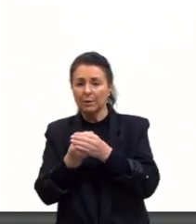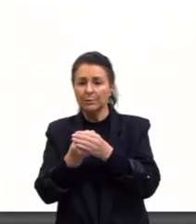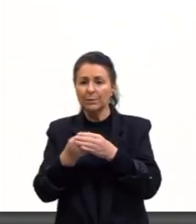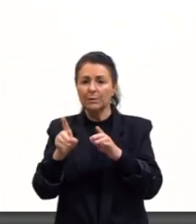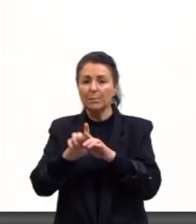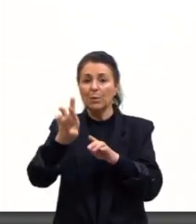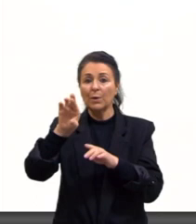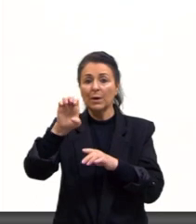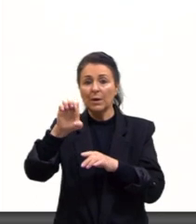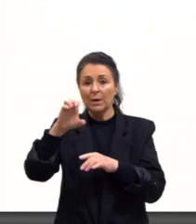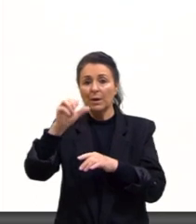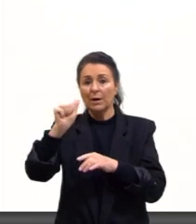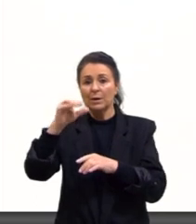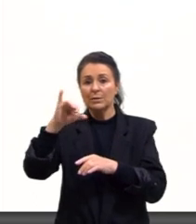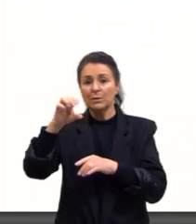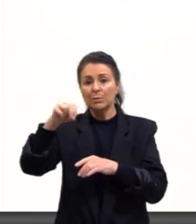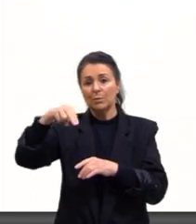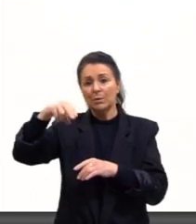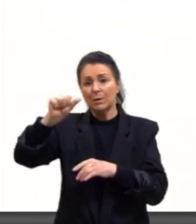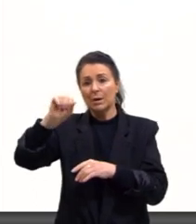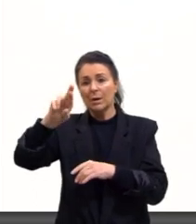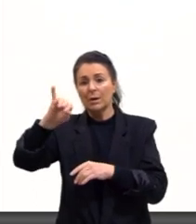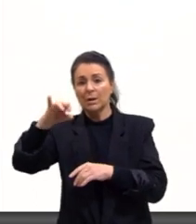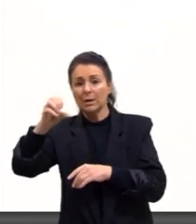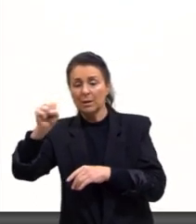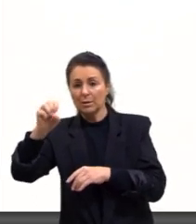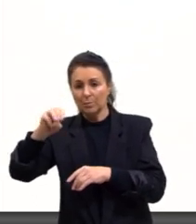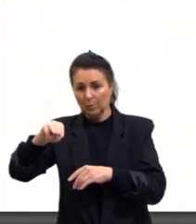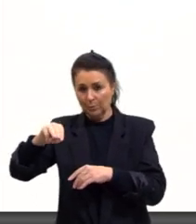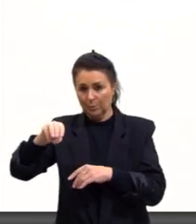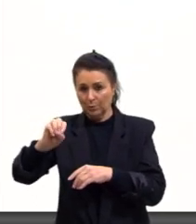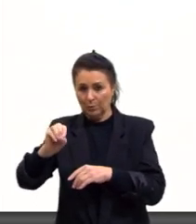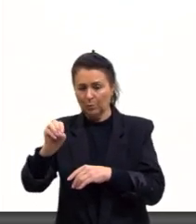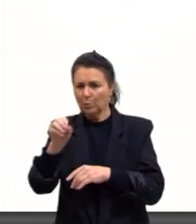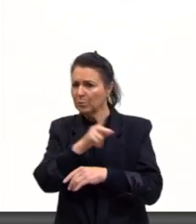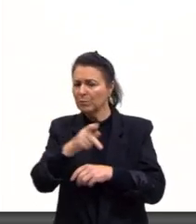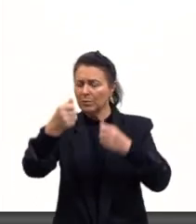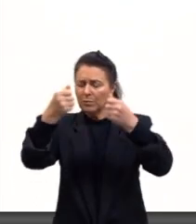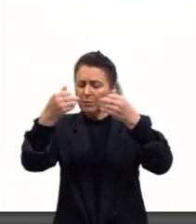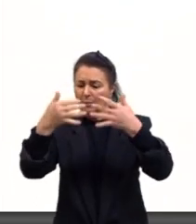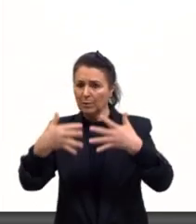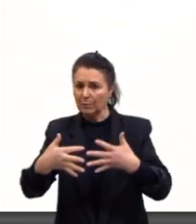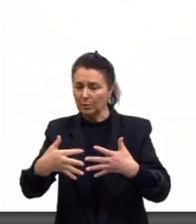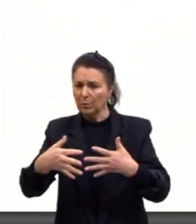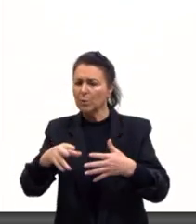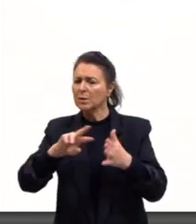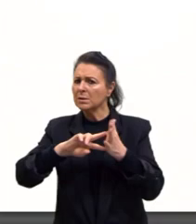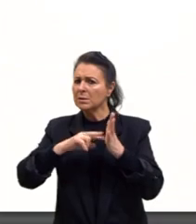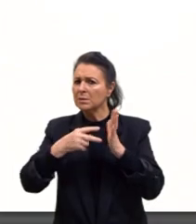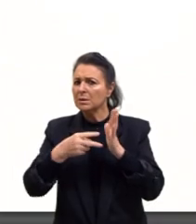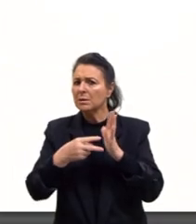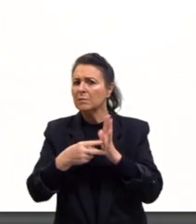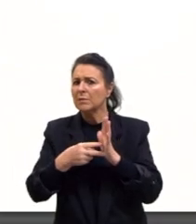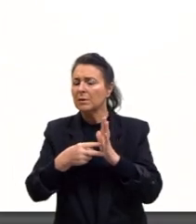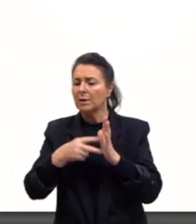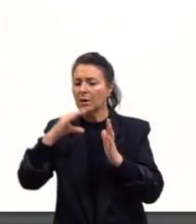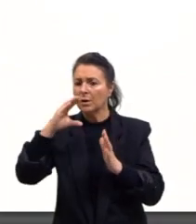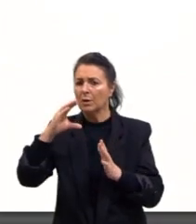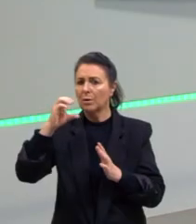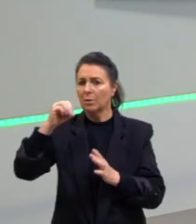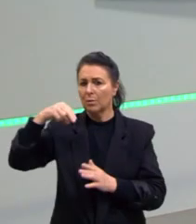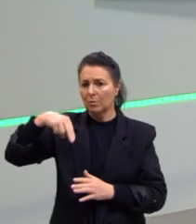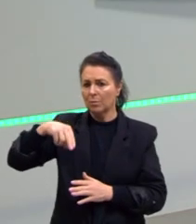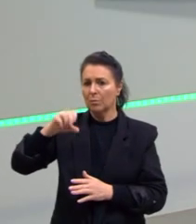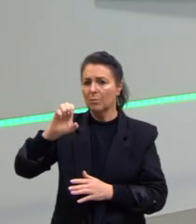falar dos restauradores, os burgueses. O é tudo isso? Conservador, ele é aquele que quer manter as coisas